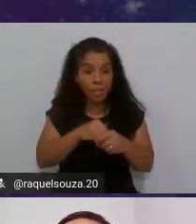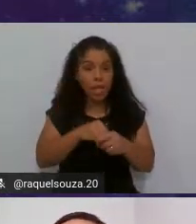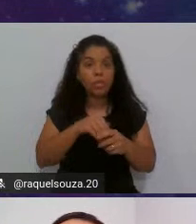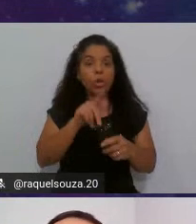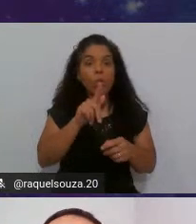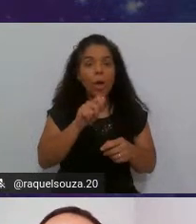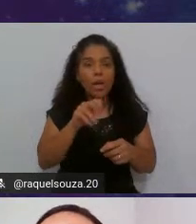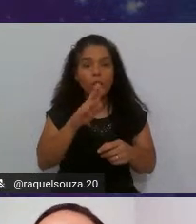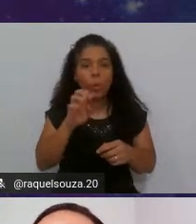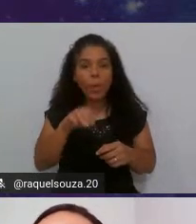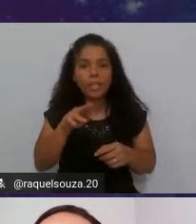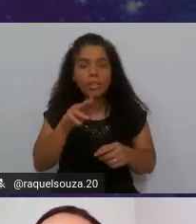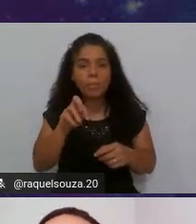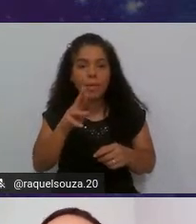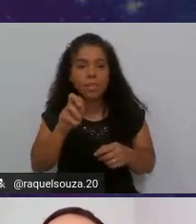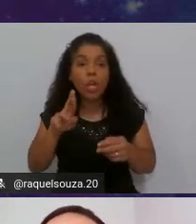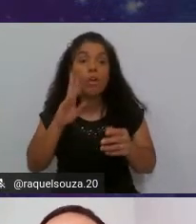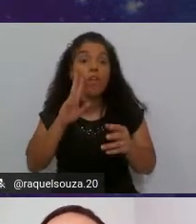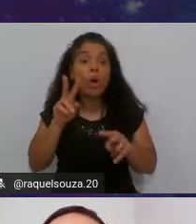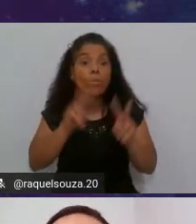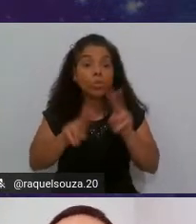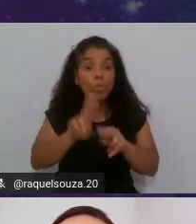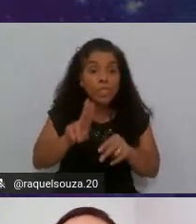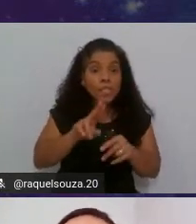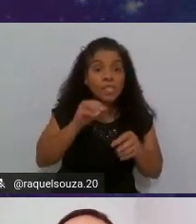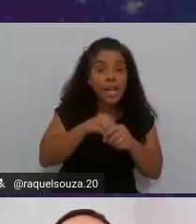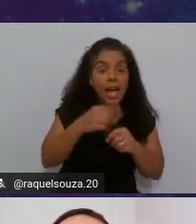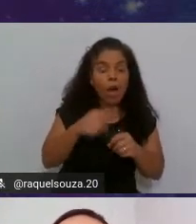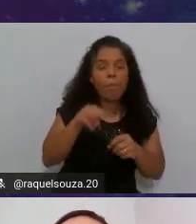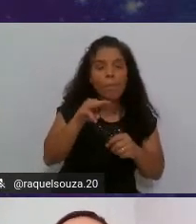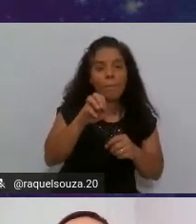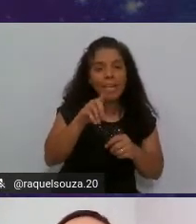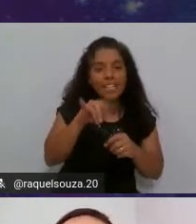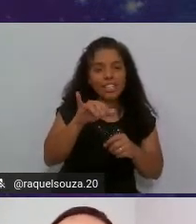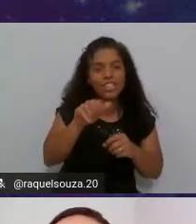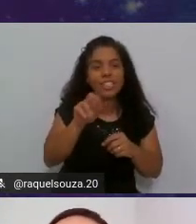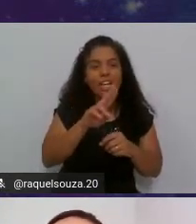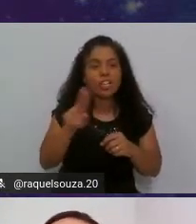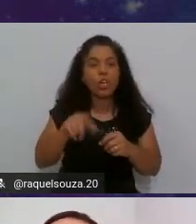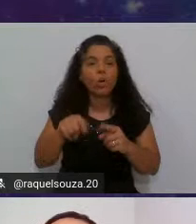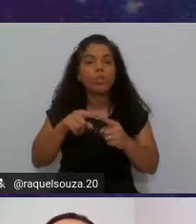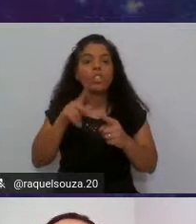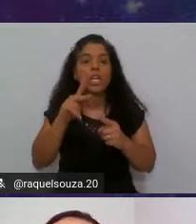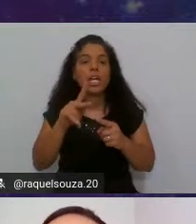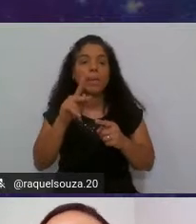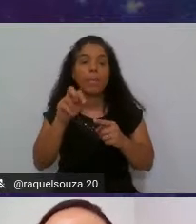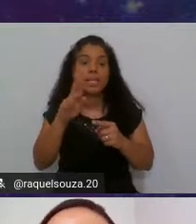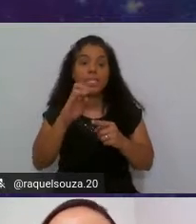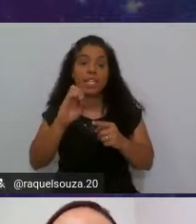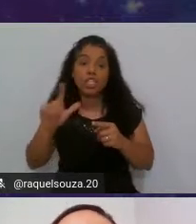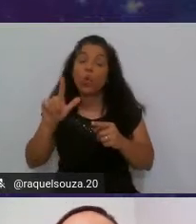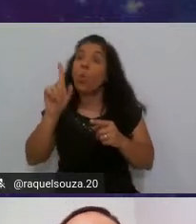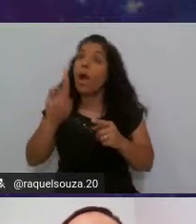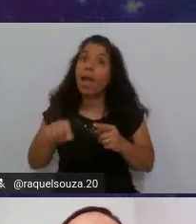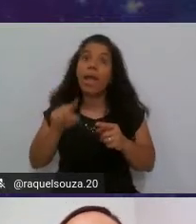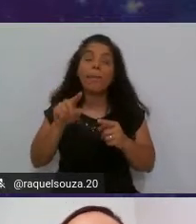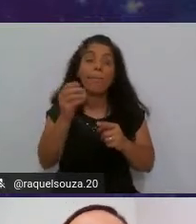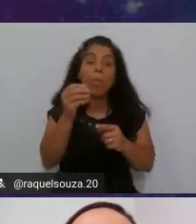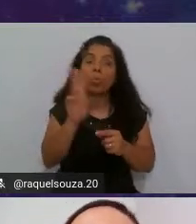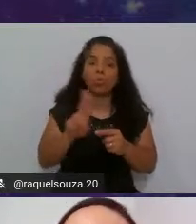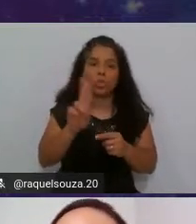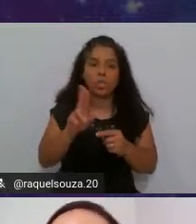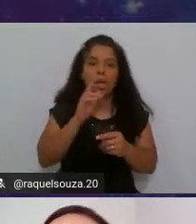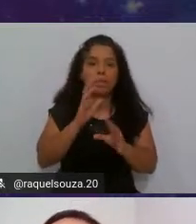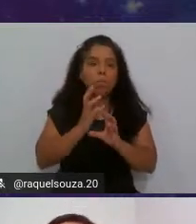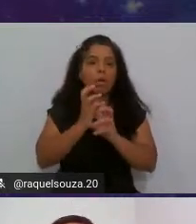Report iremos utilizar uma medida que é chamada de percentil ela é uma medida muito utilizada para